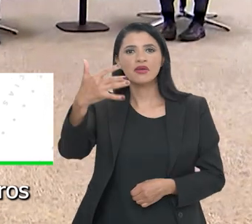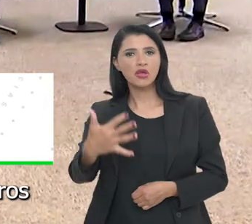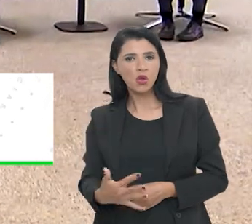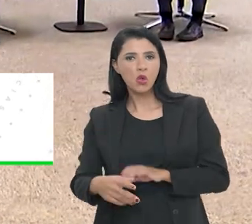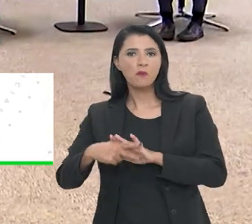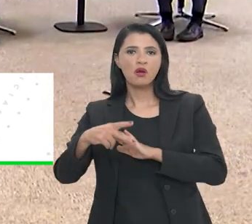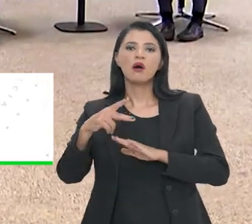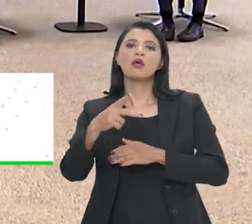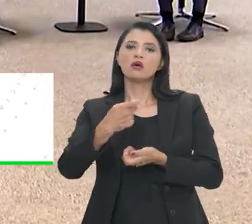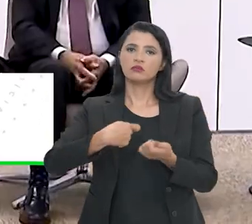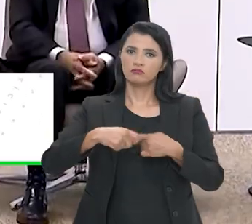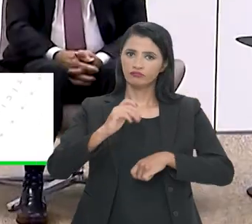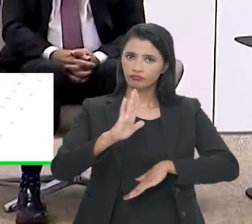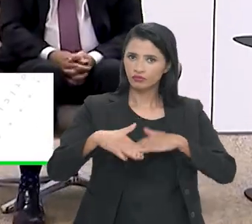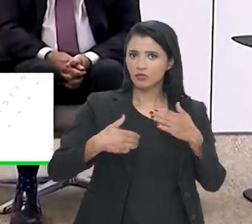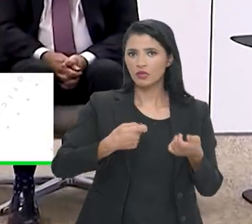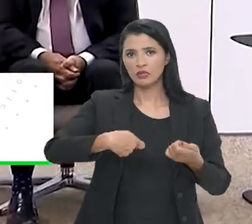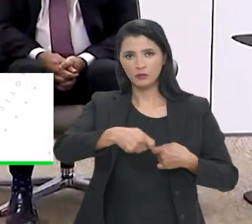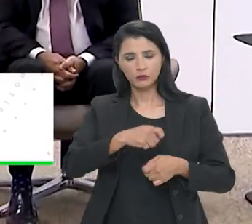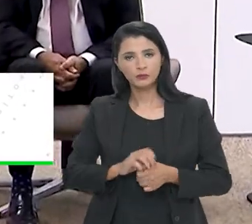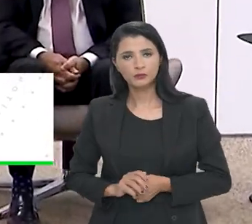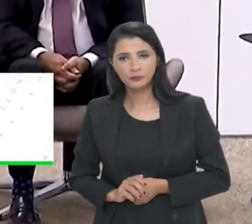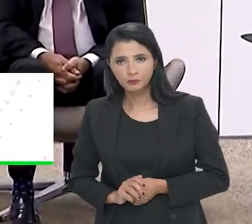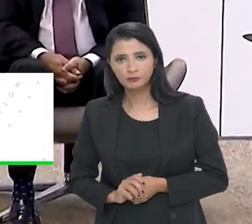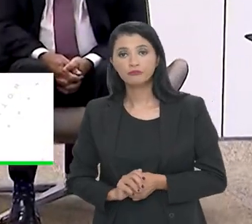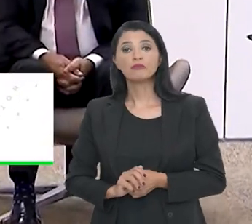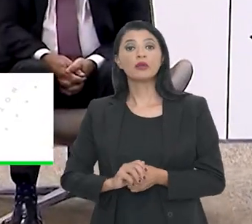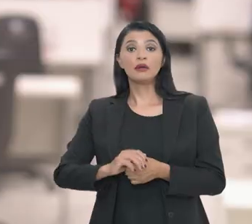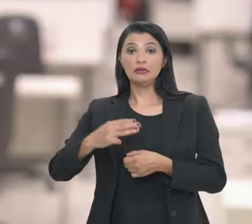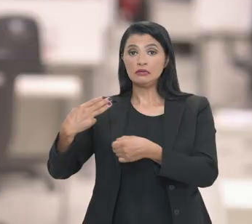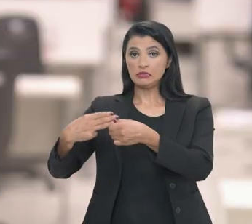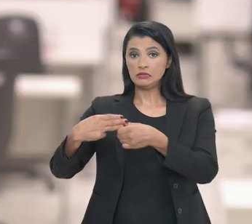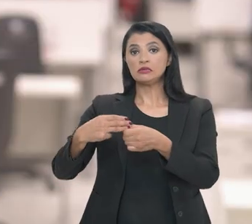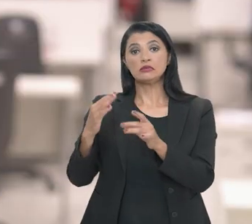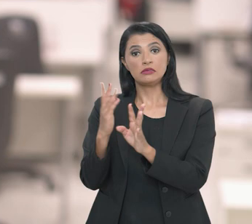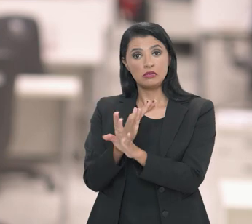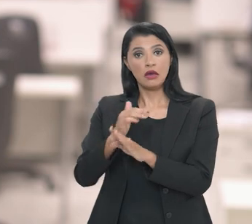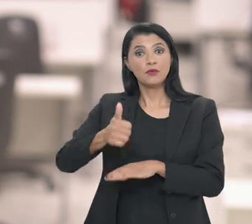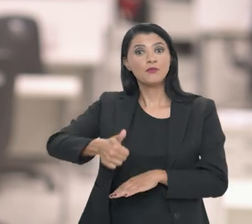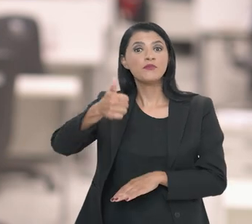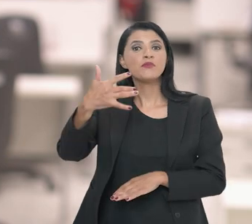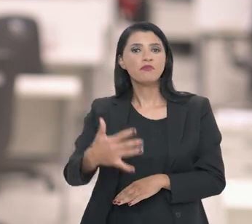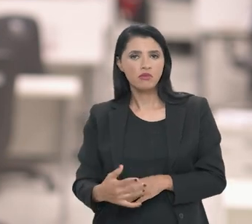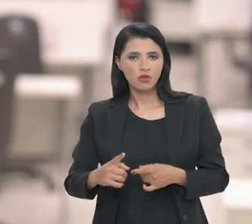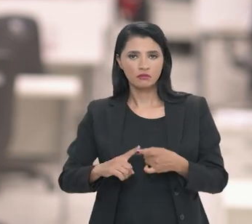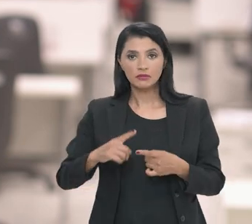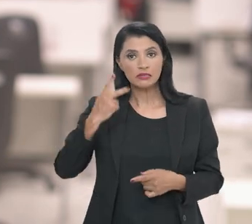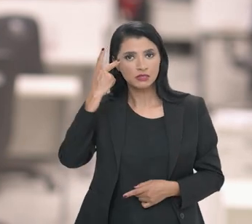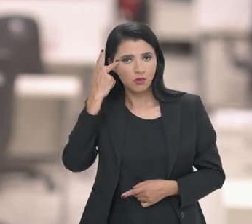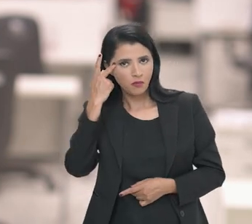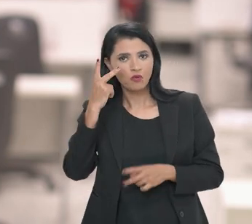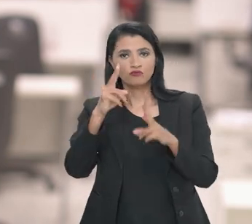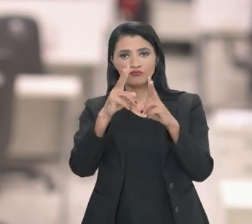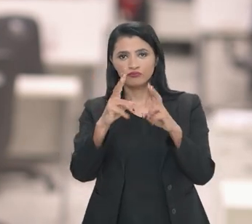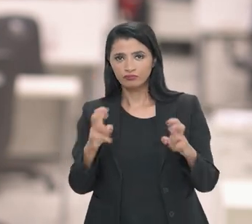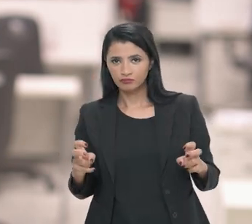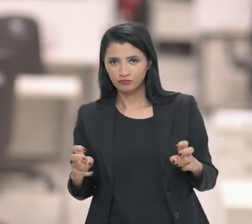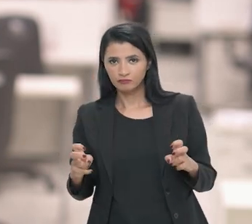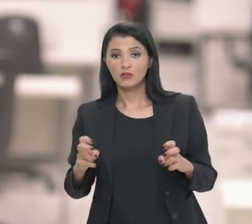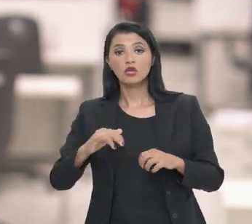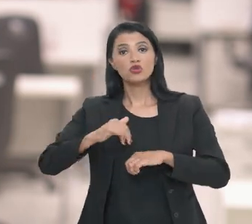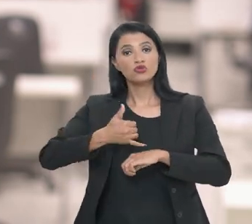brasileiros para o desenvolvimento do ambiente de negócios. As cidades que ocupam as primeiras posições são São Paulo,